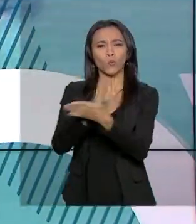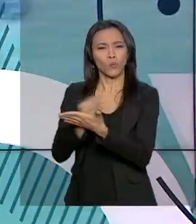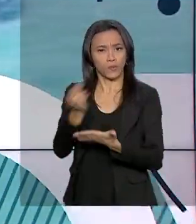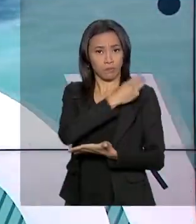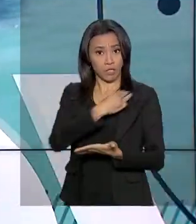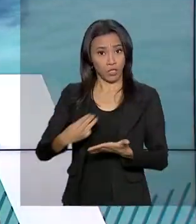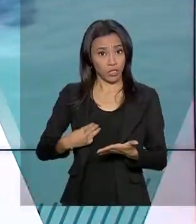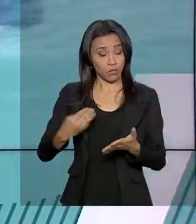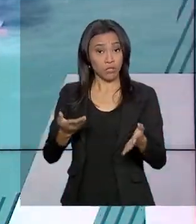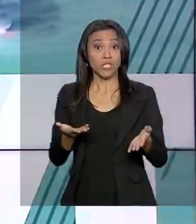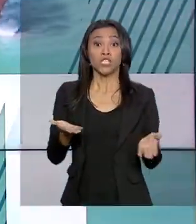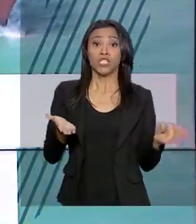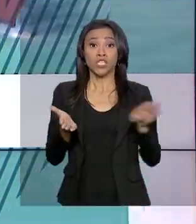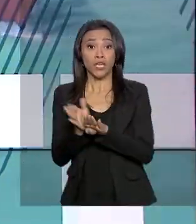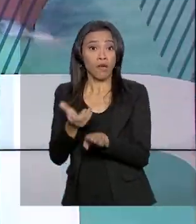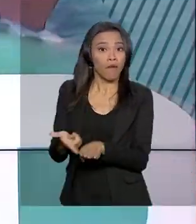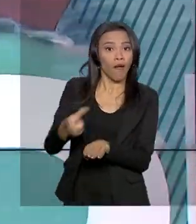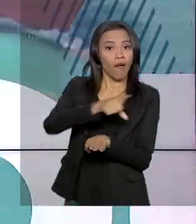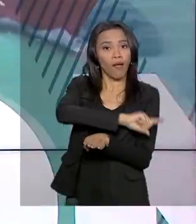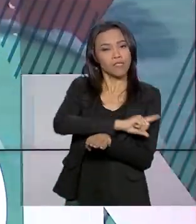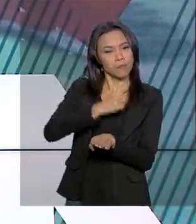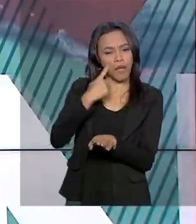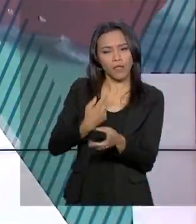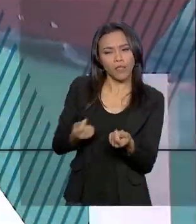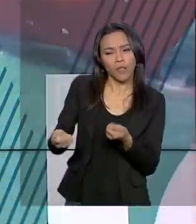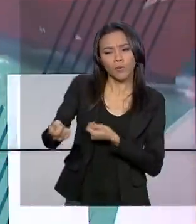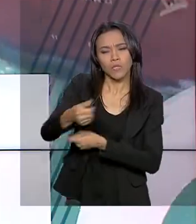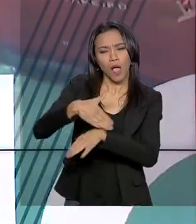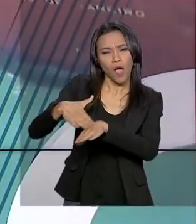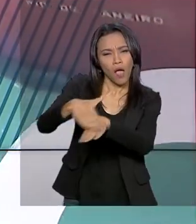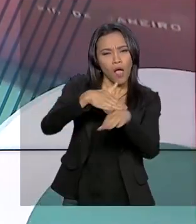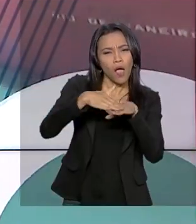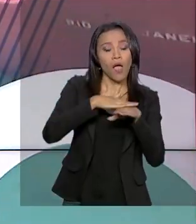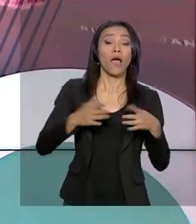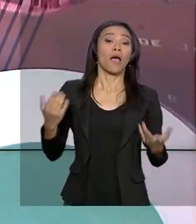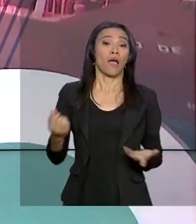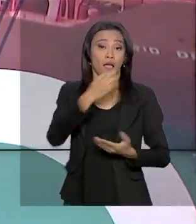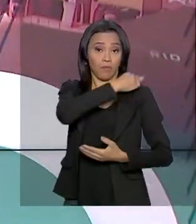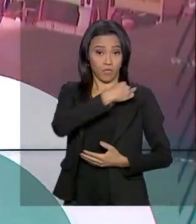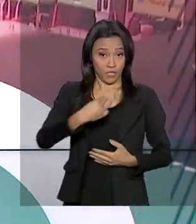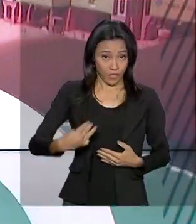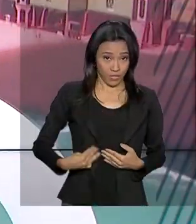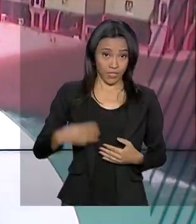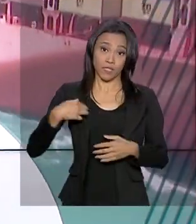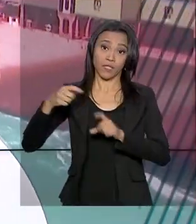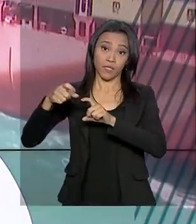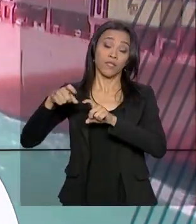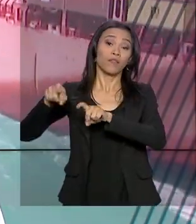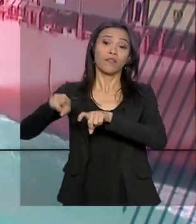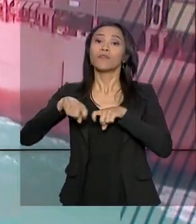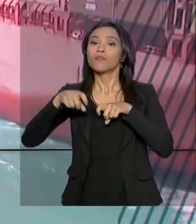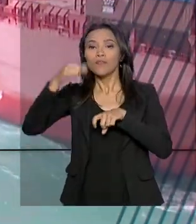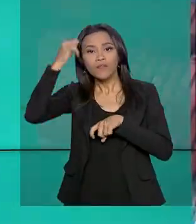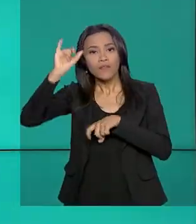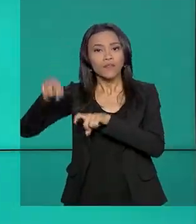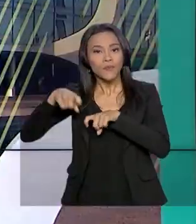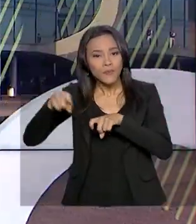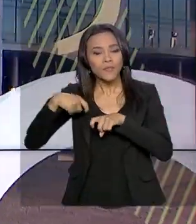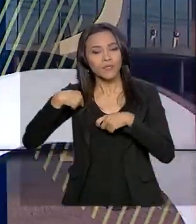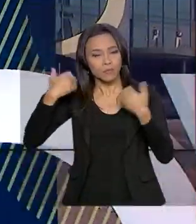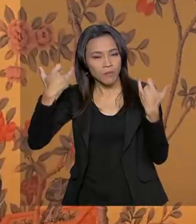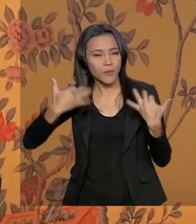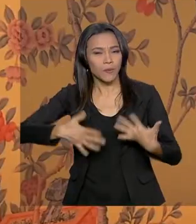antes à China para adiantar as negociações. A ministra da Agricultura, Tereza Cristina, falou sobre as possíveis parcerias na área.